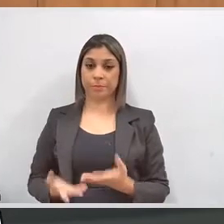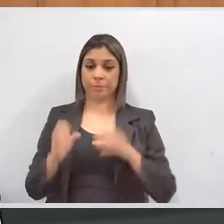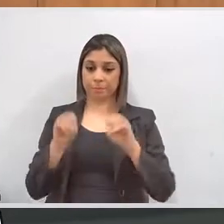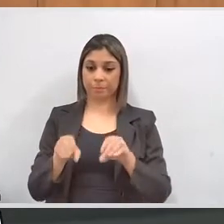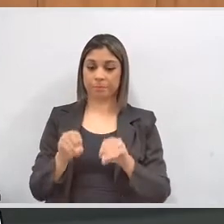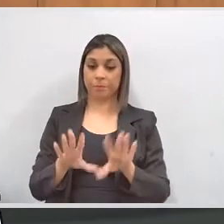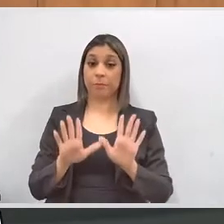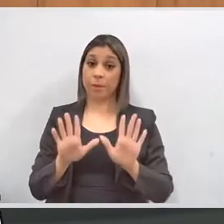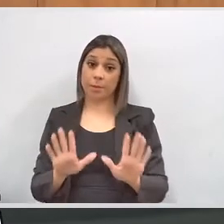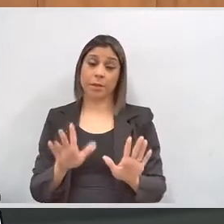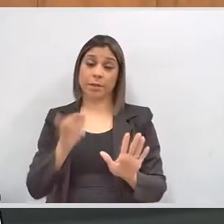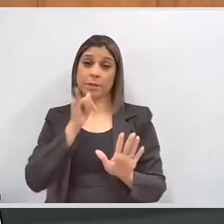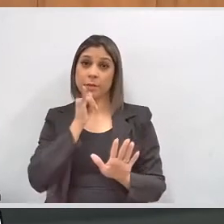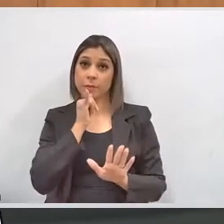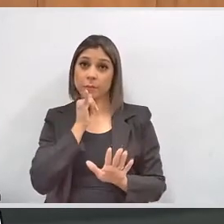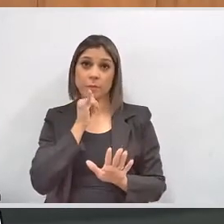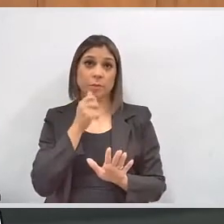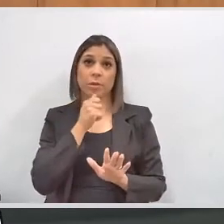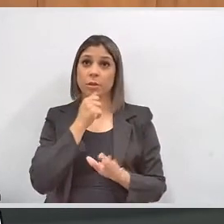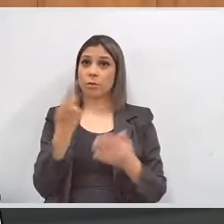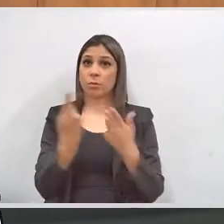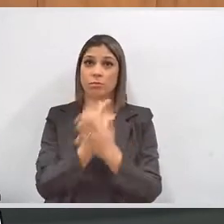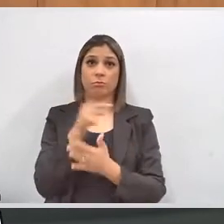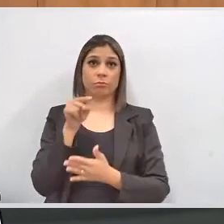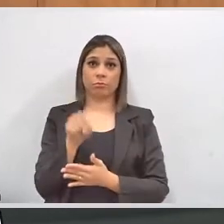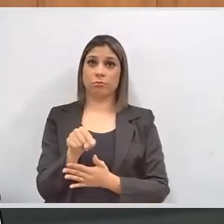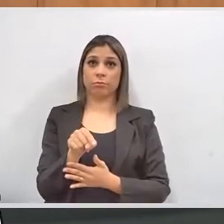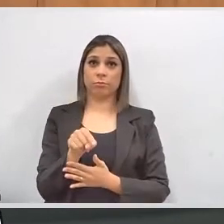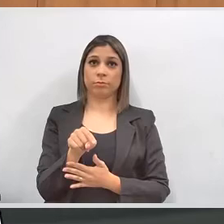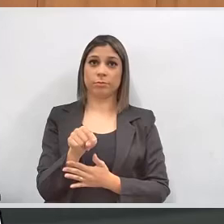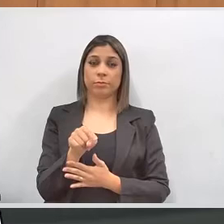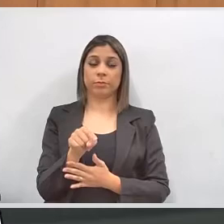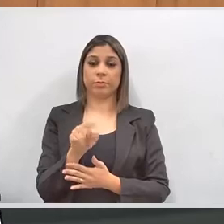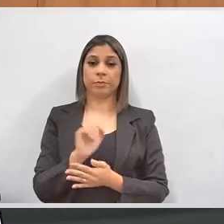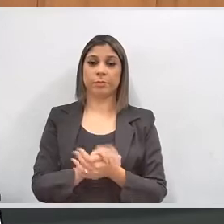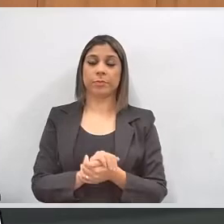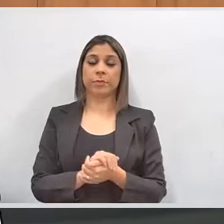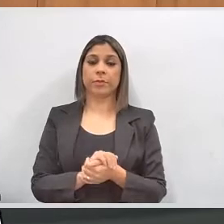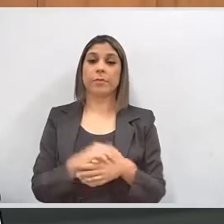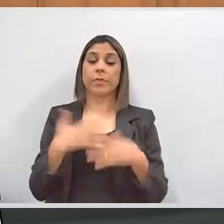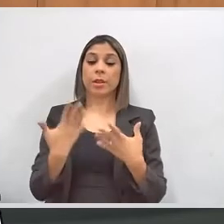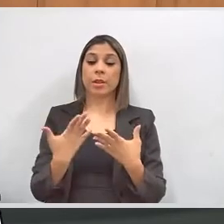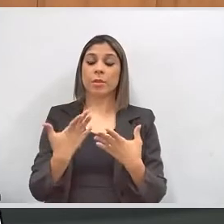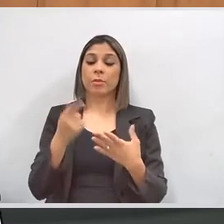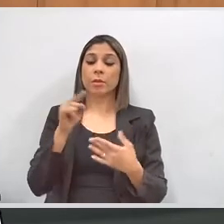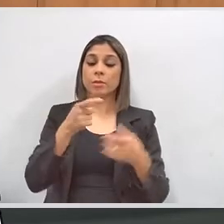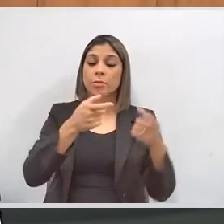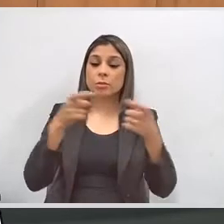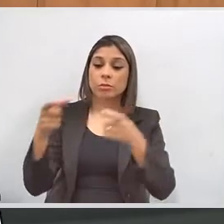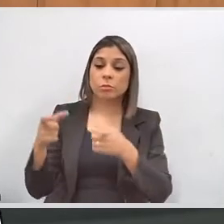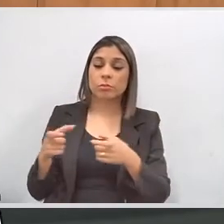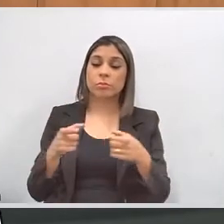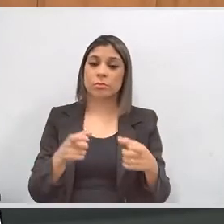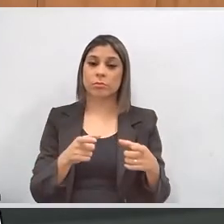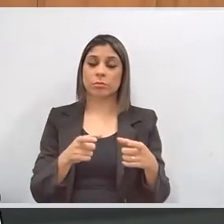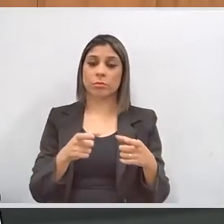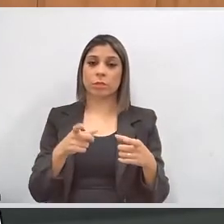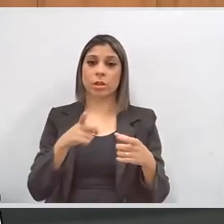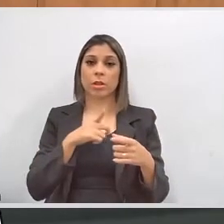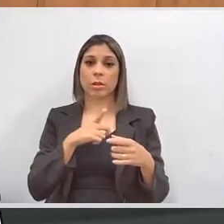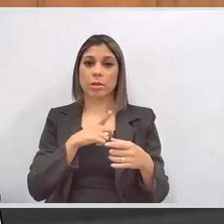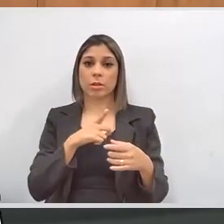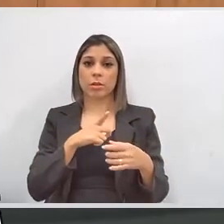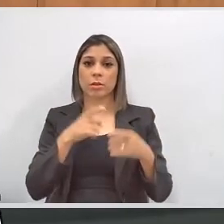Lamentavelmente, essa não é ainda uma realidade. Quando esses locais se transformam em